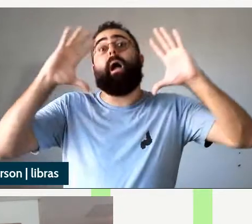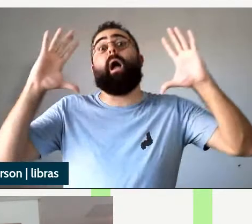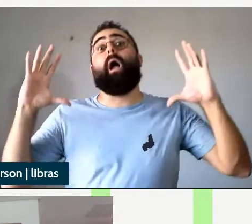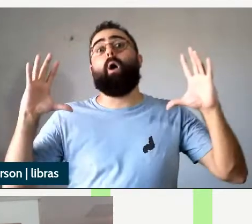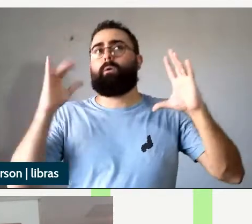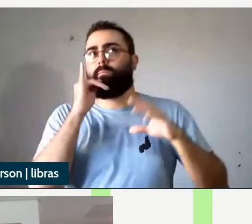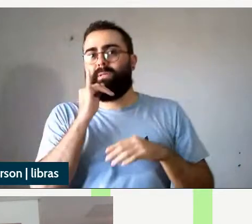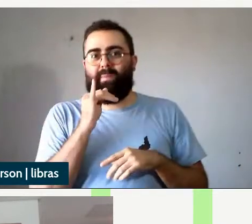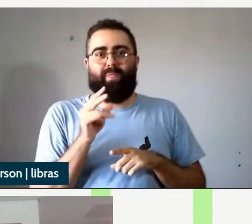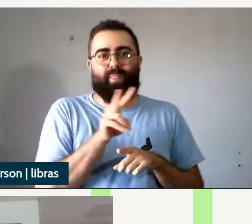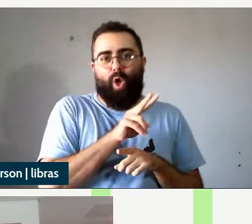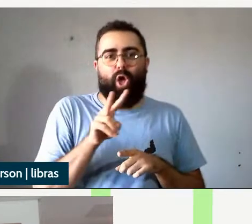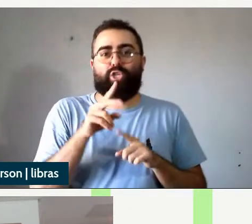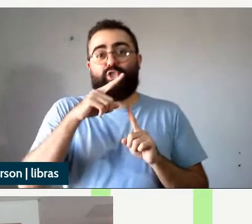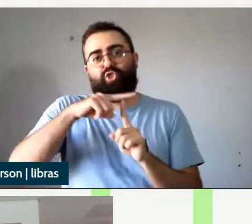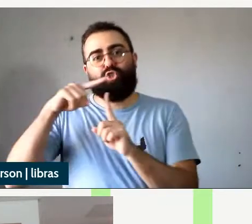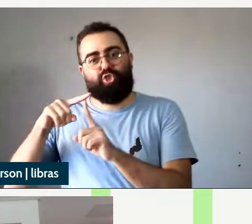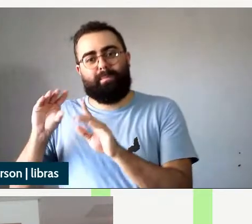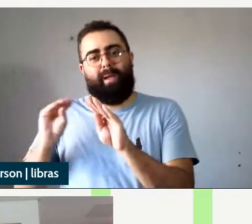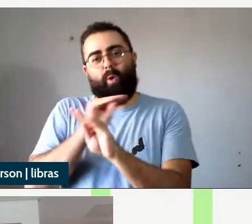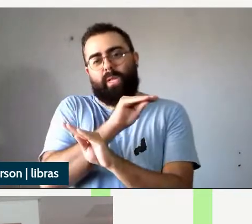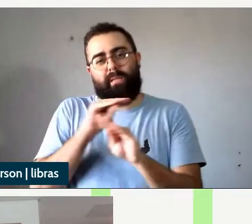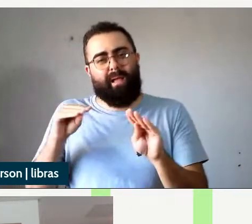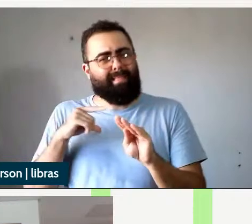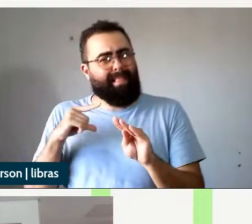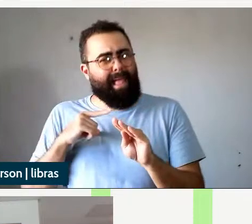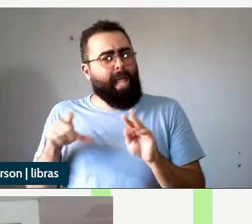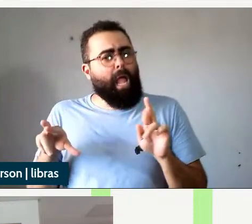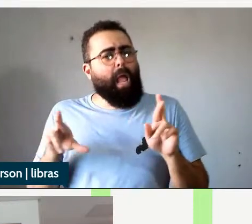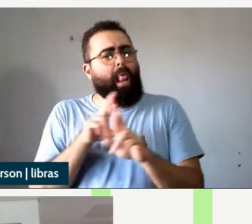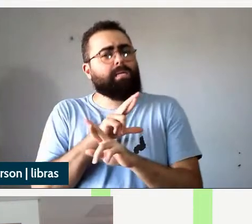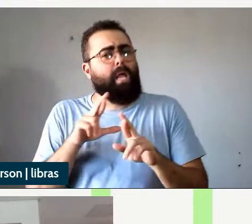dois tipos de alternância que tu me chamou então